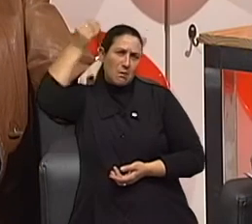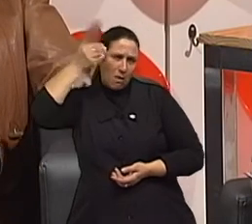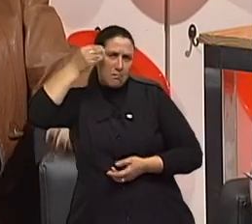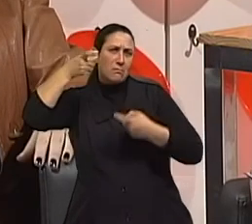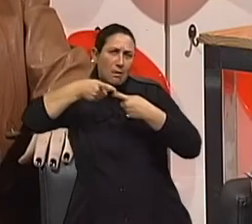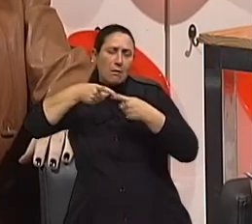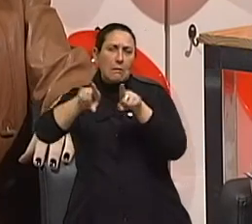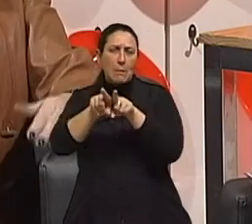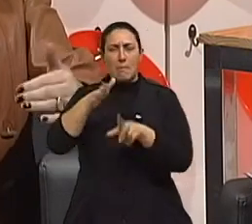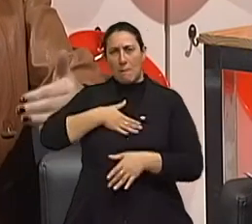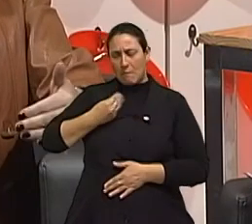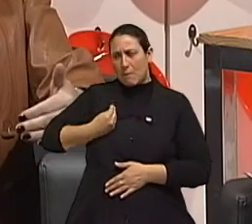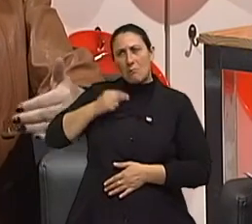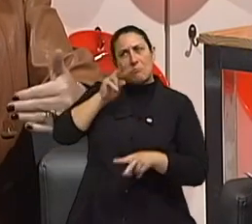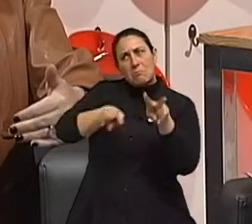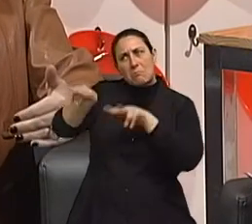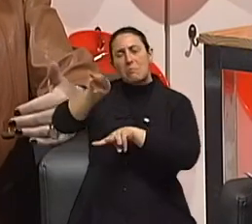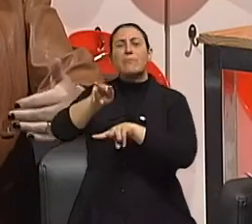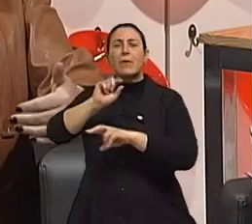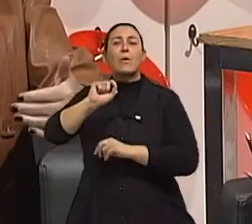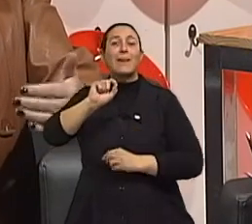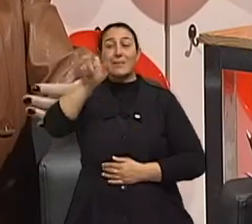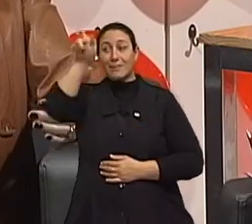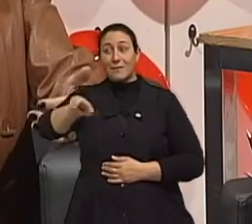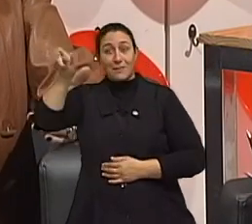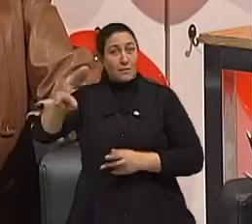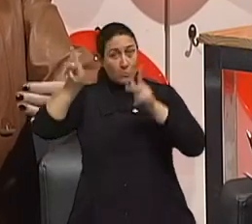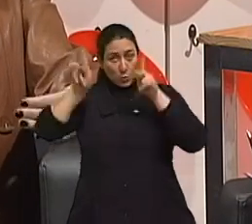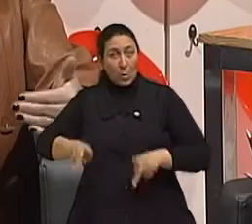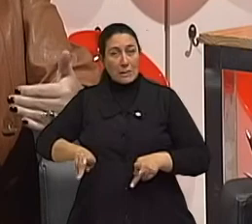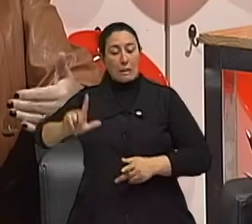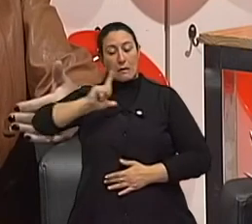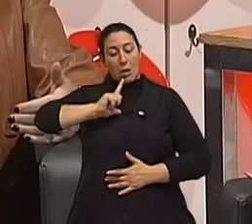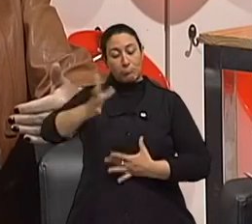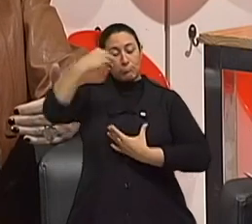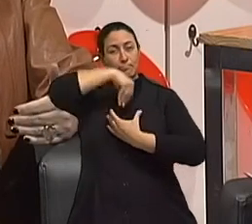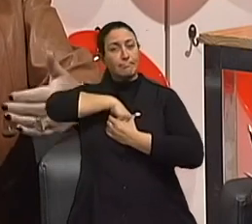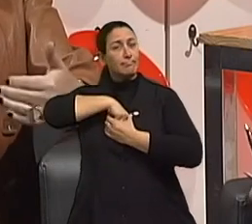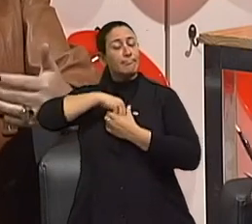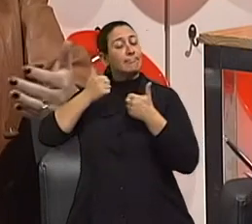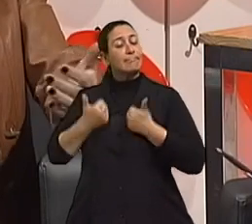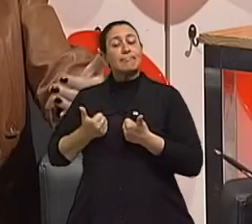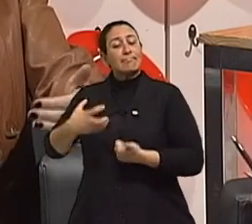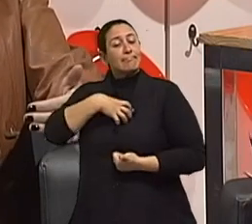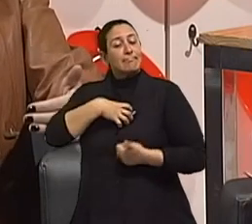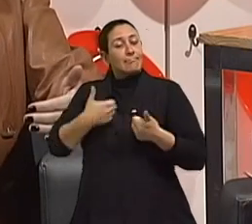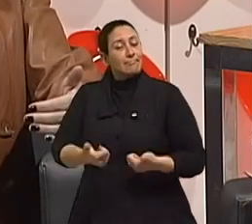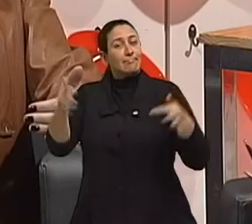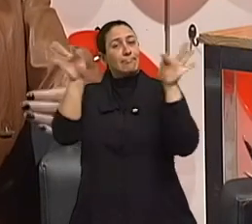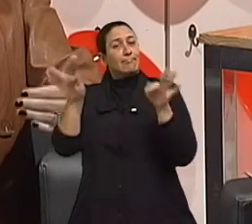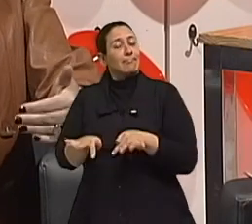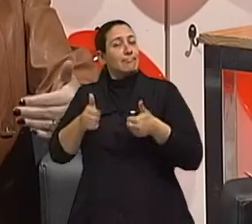vida também, que as pessoas que sentem-se emocionalmente melhores consigo mesmo e com os outros,